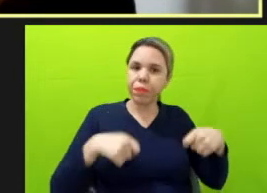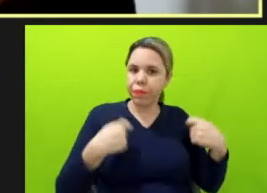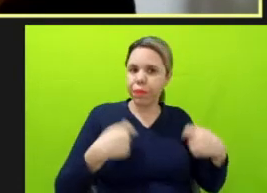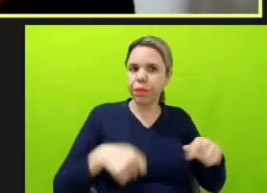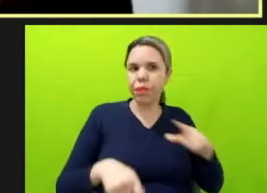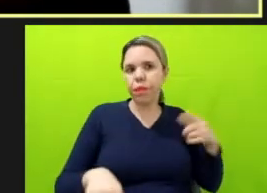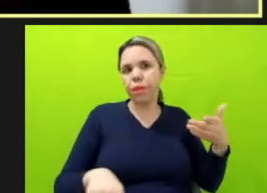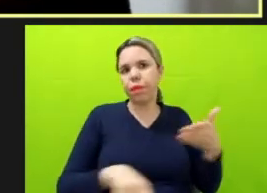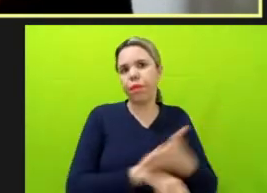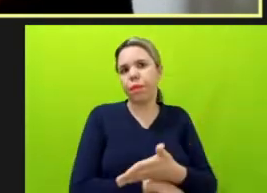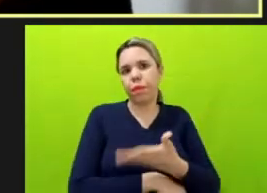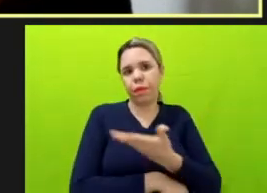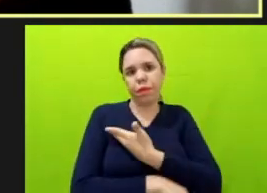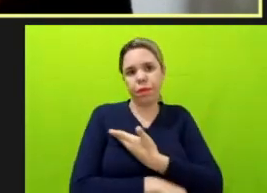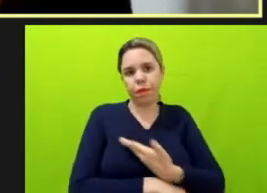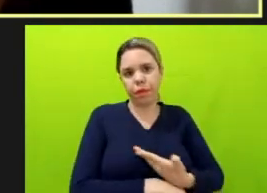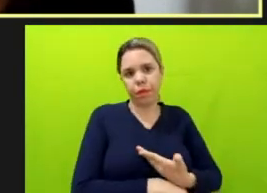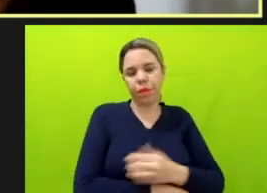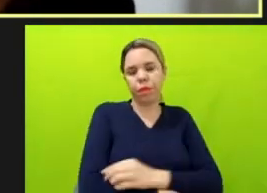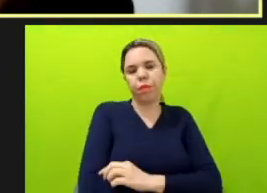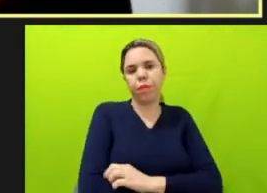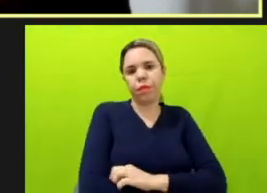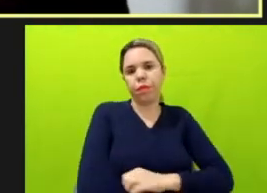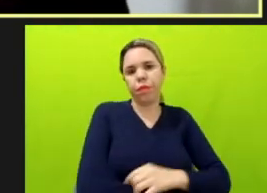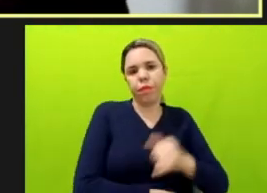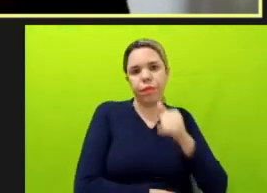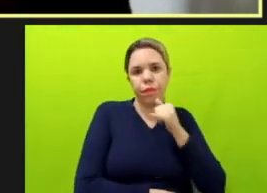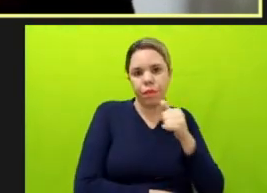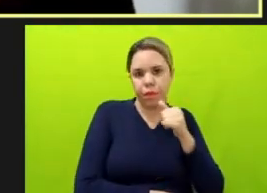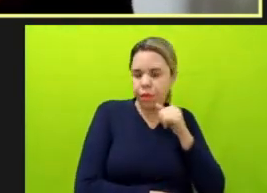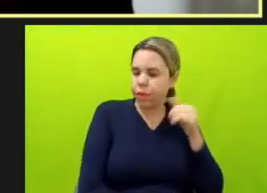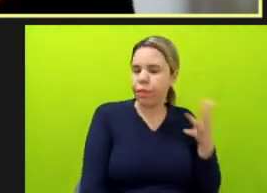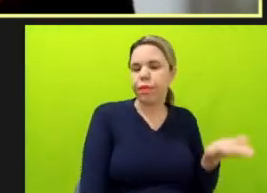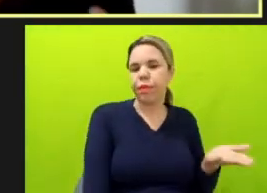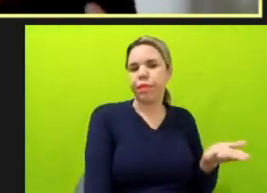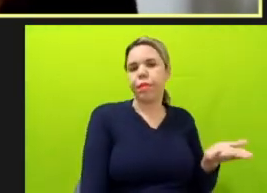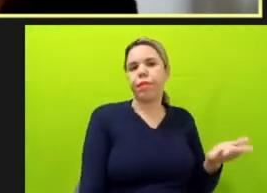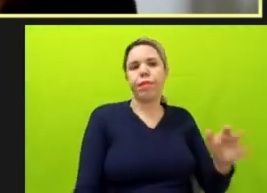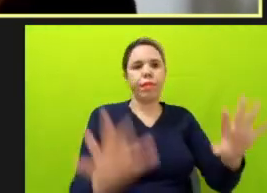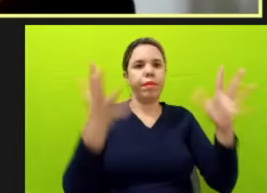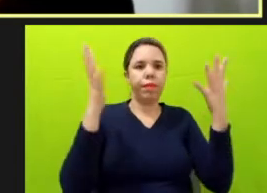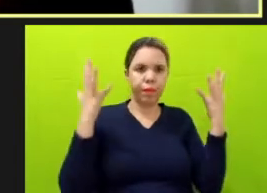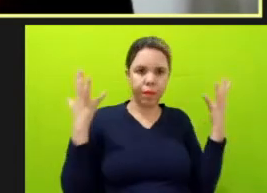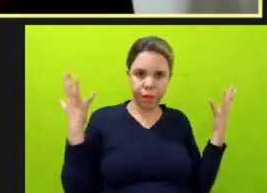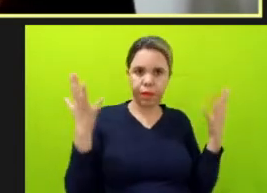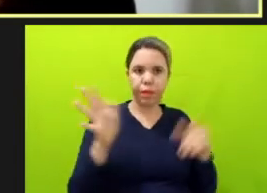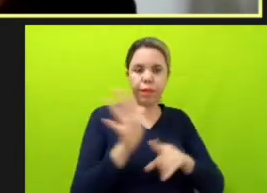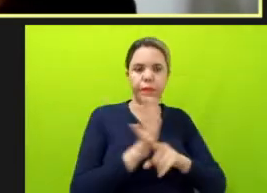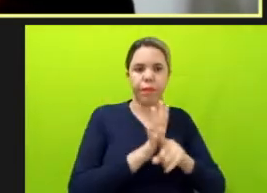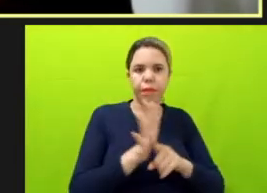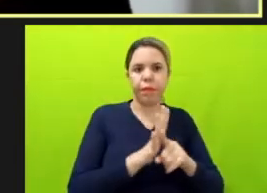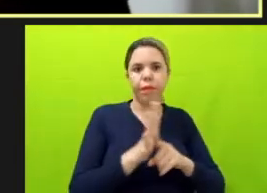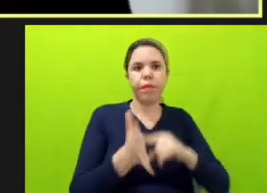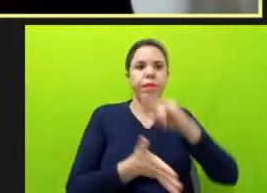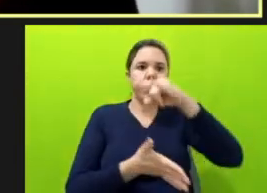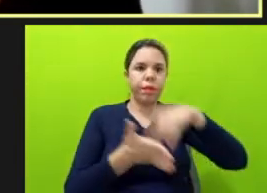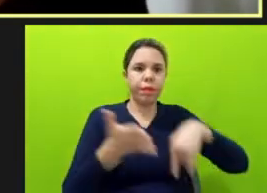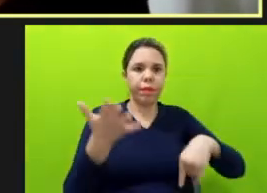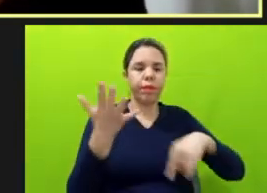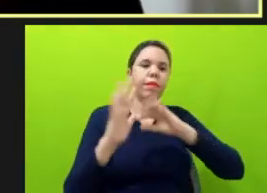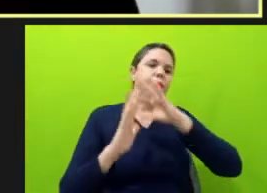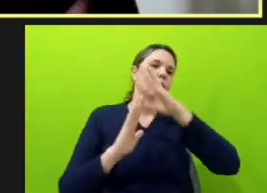informações públicas, que é o acesso a dados de desmatamento, acesso a dados de licença ambiental, do CAR,